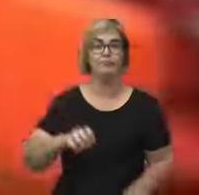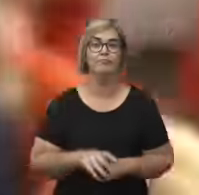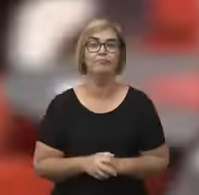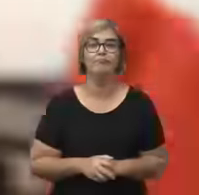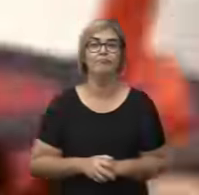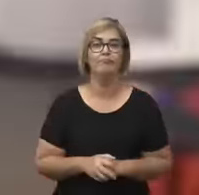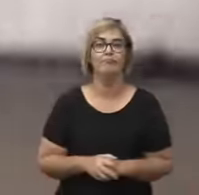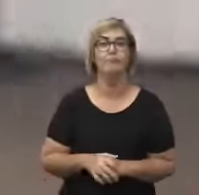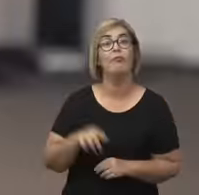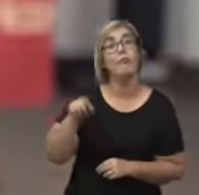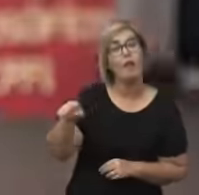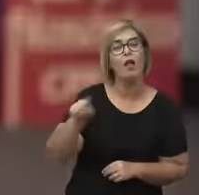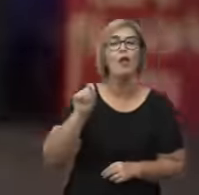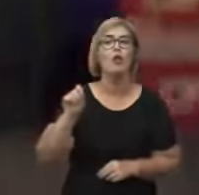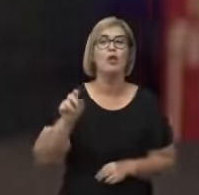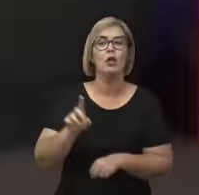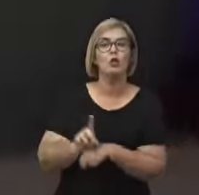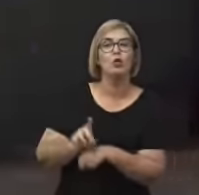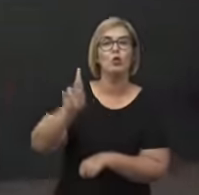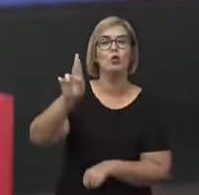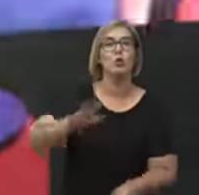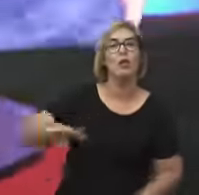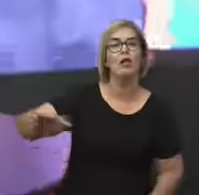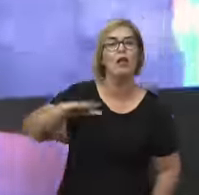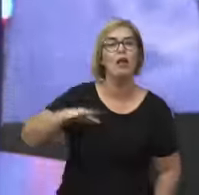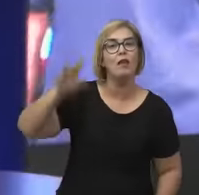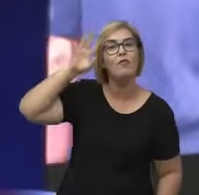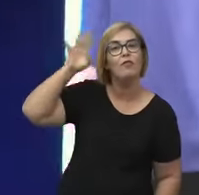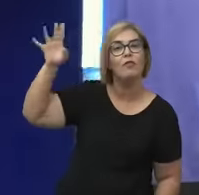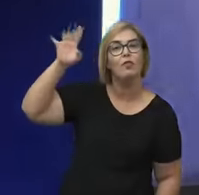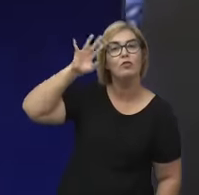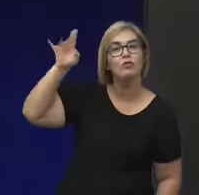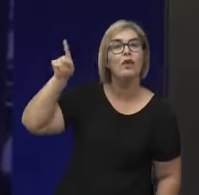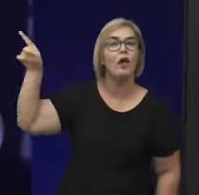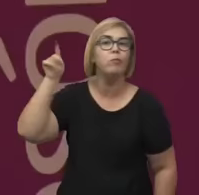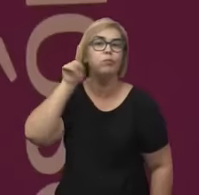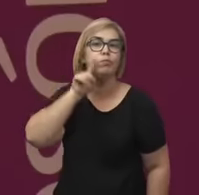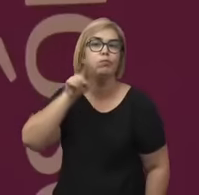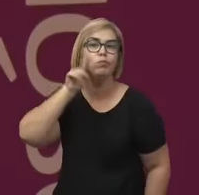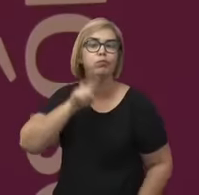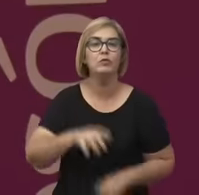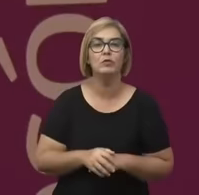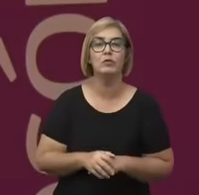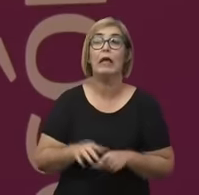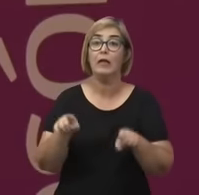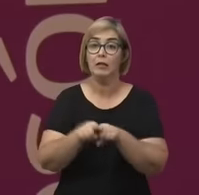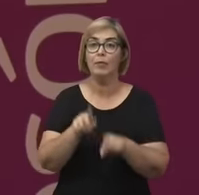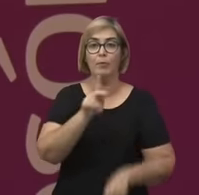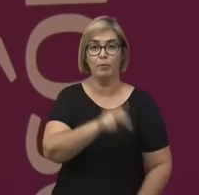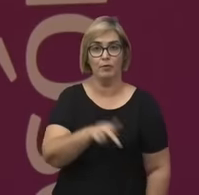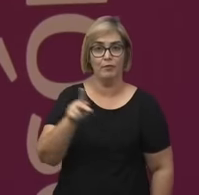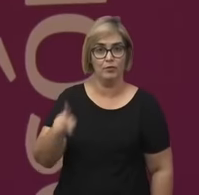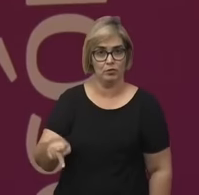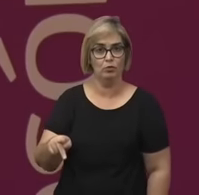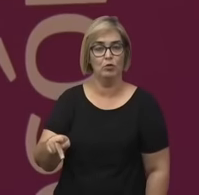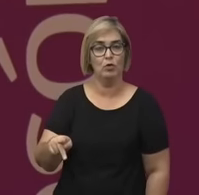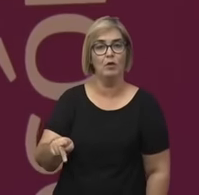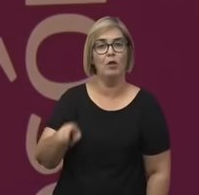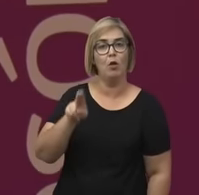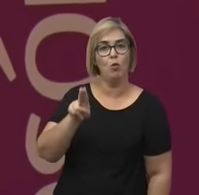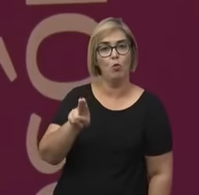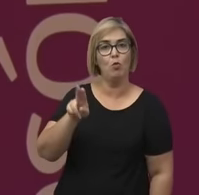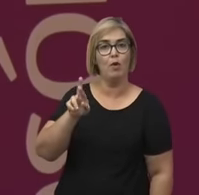Anastácia é doutora em Filosofia pela Universidade de Geórgia, nos Estados Unidos, professora na UFRJ e pesquisadora da